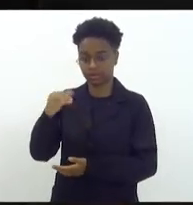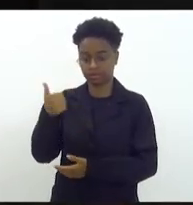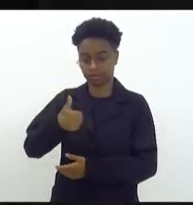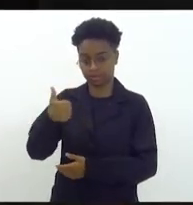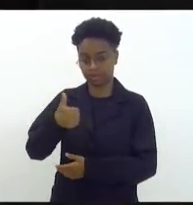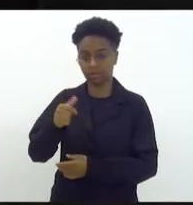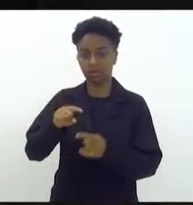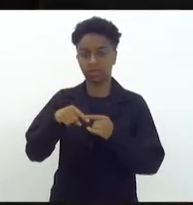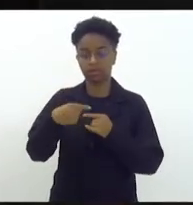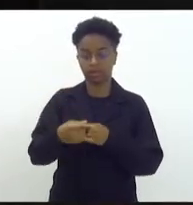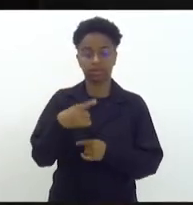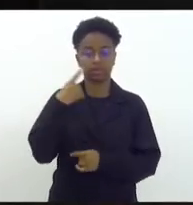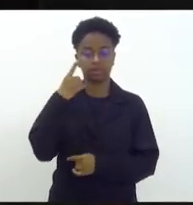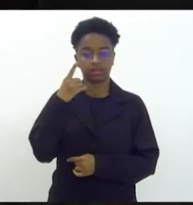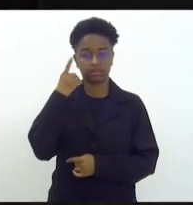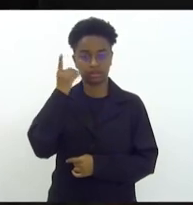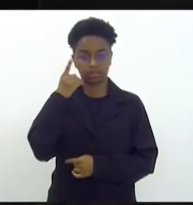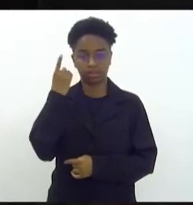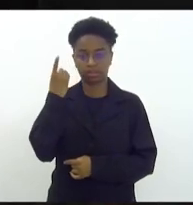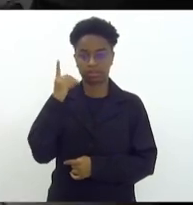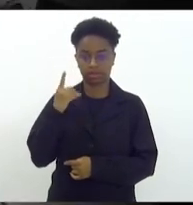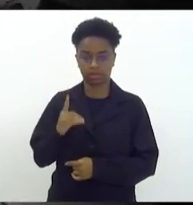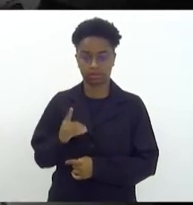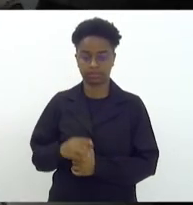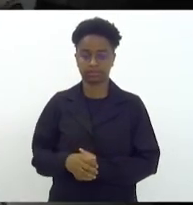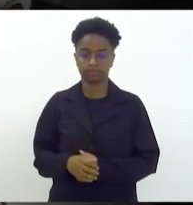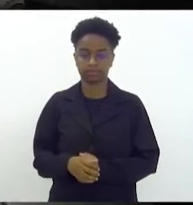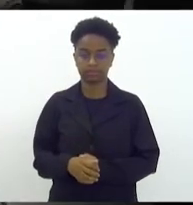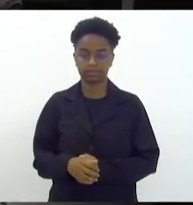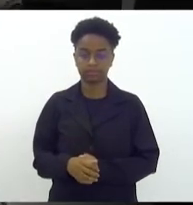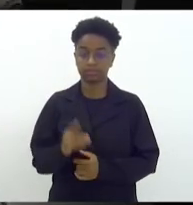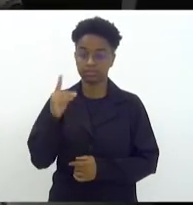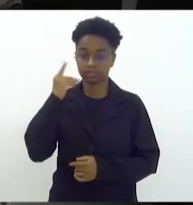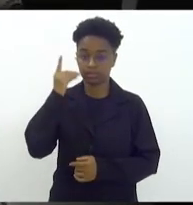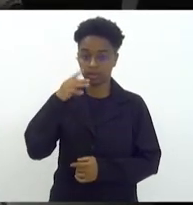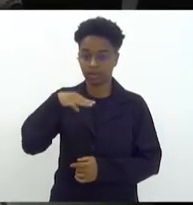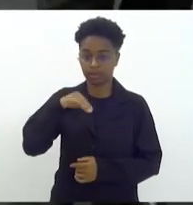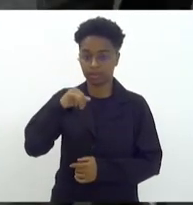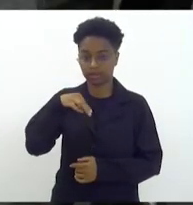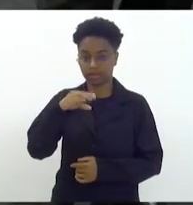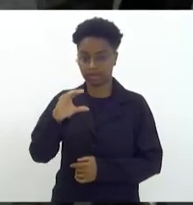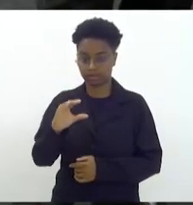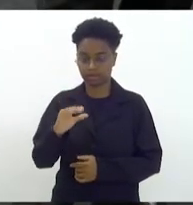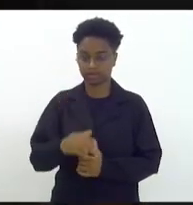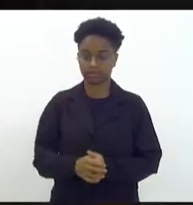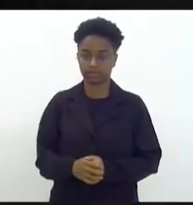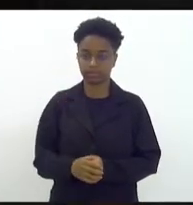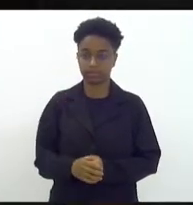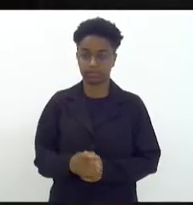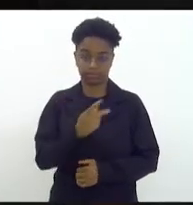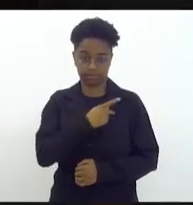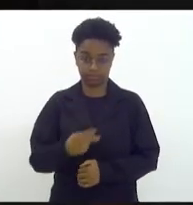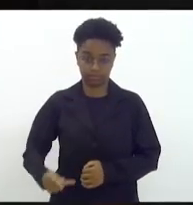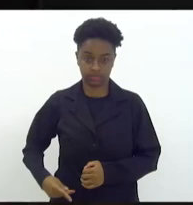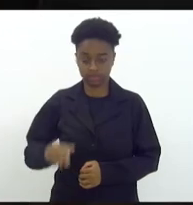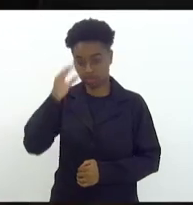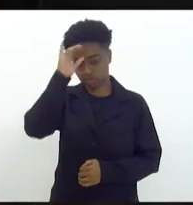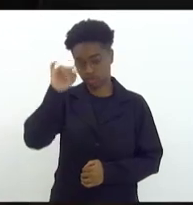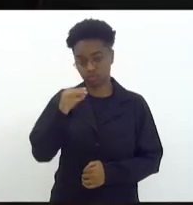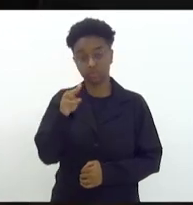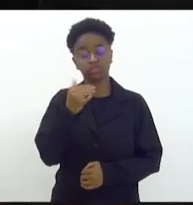E a deputada Dani Balbi. Deputado Carlos Mink. Presidenta Tiaju. Perdão,